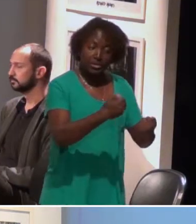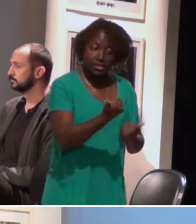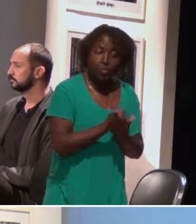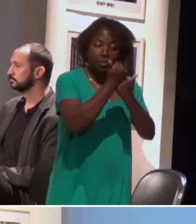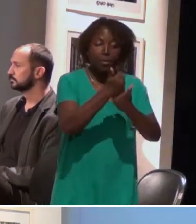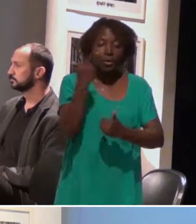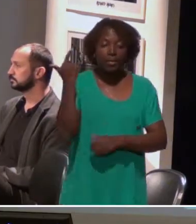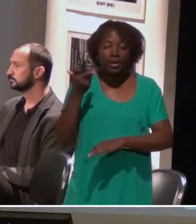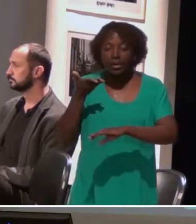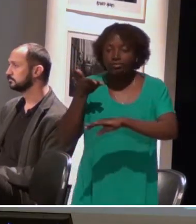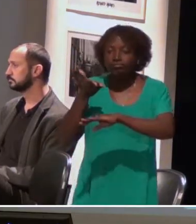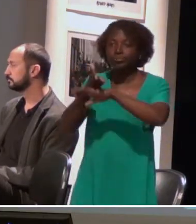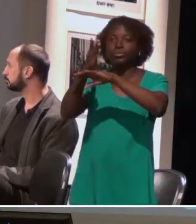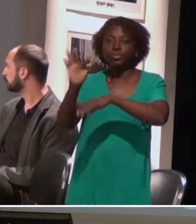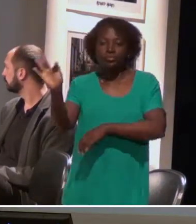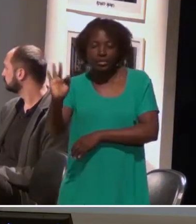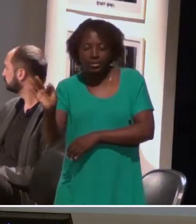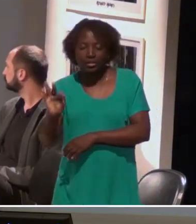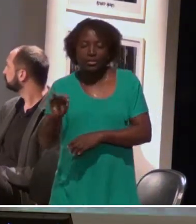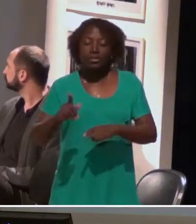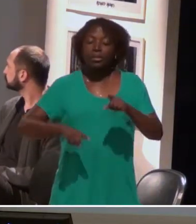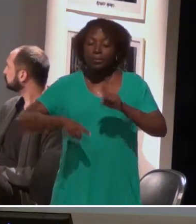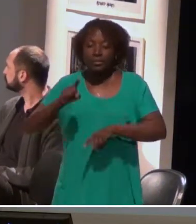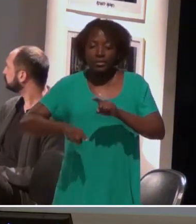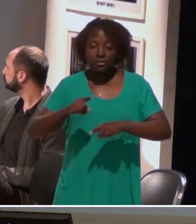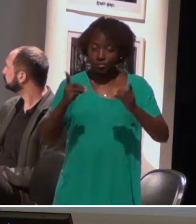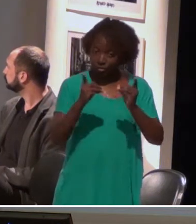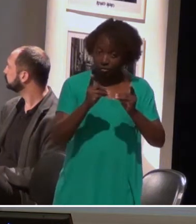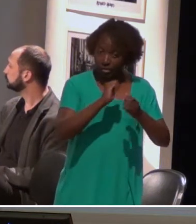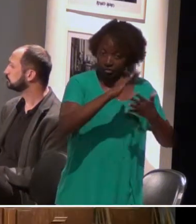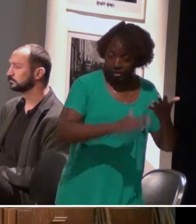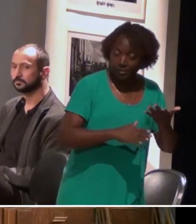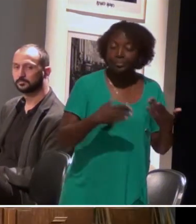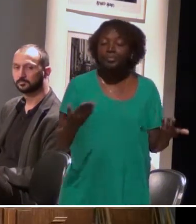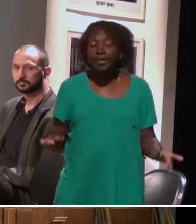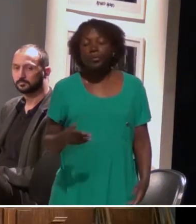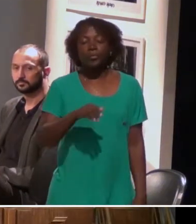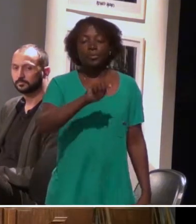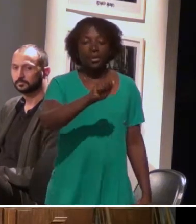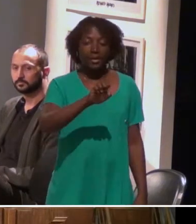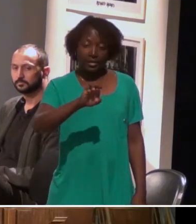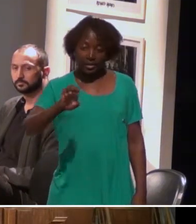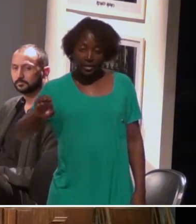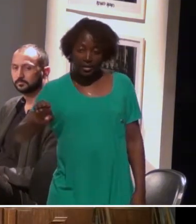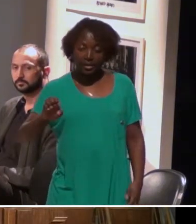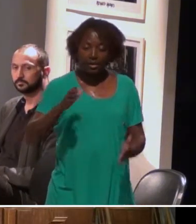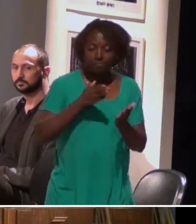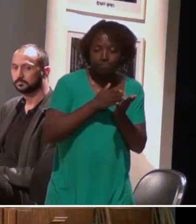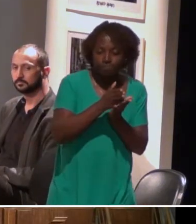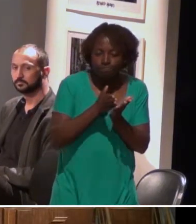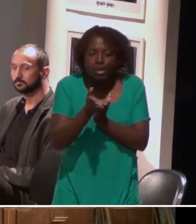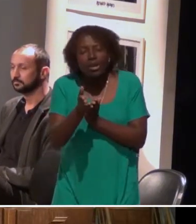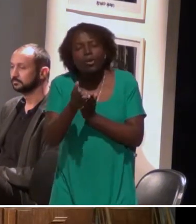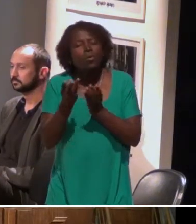no ensino superior. E a produção do material didático em Libras. Então, no AEE, nós seguimos um pouco do modelo